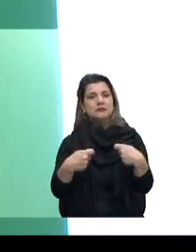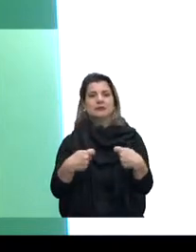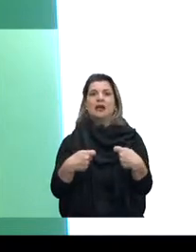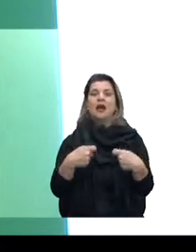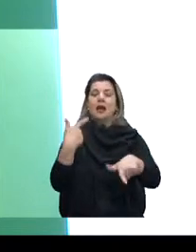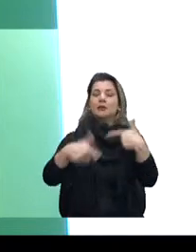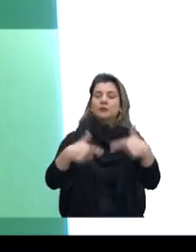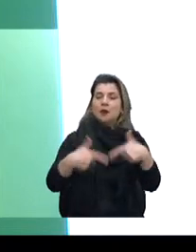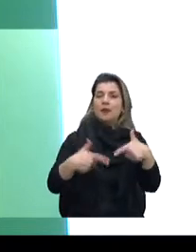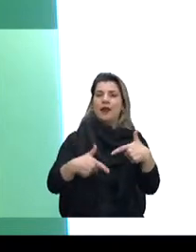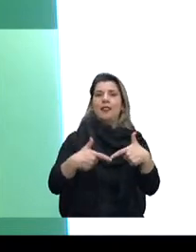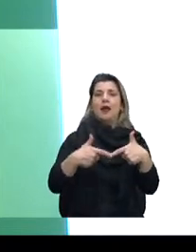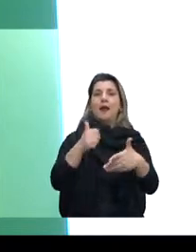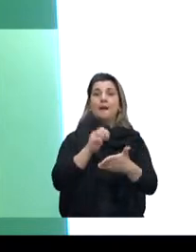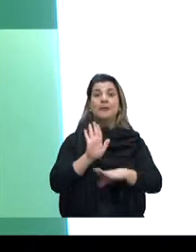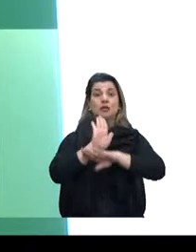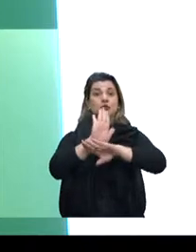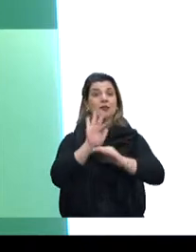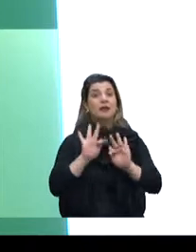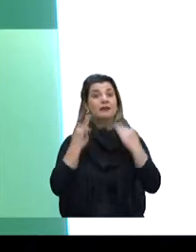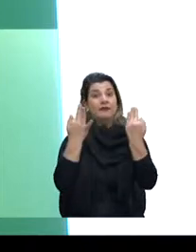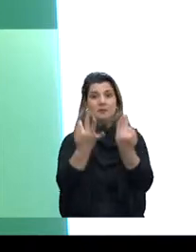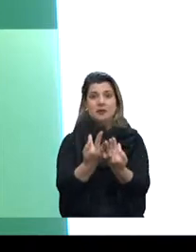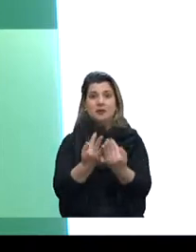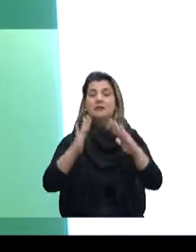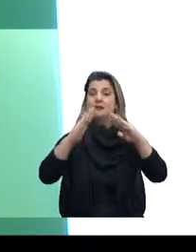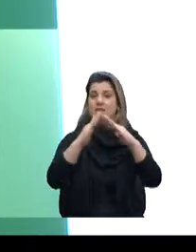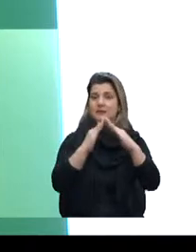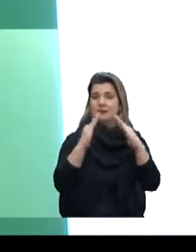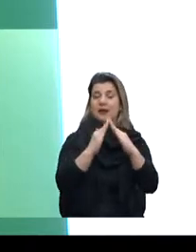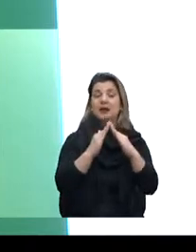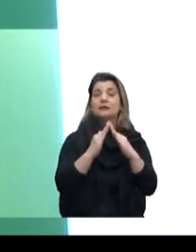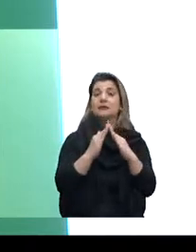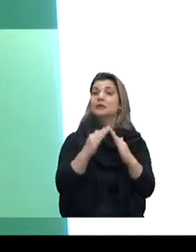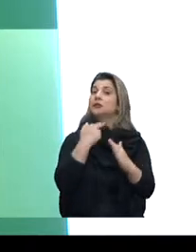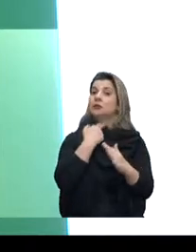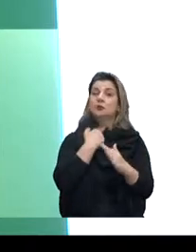virar e trabalhar para sustentar a casa e deixaram, por consequência, os estudos.